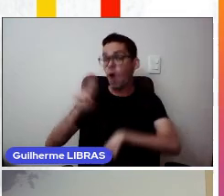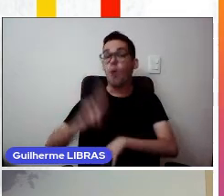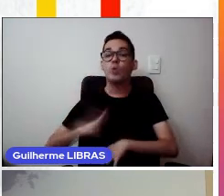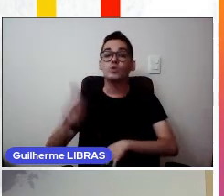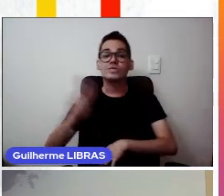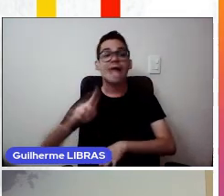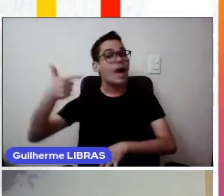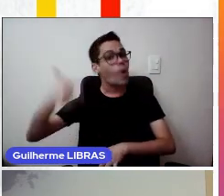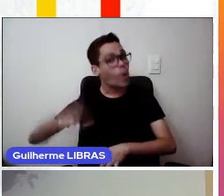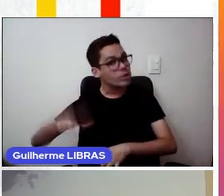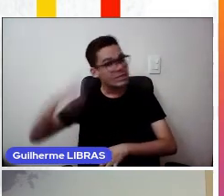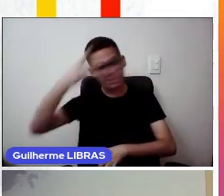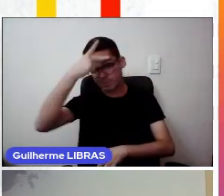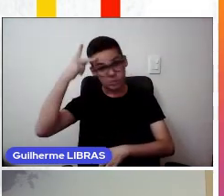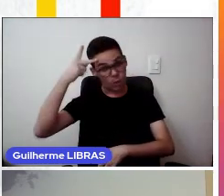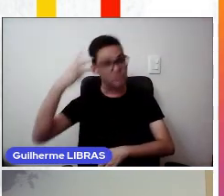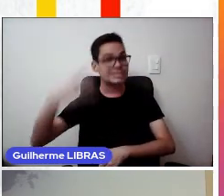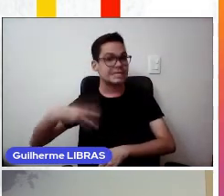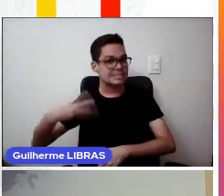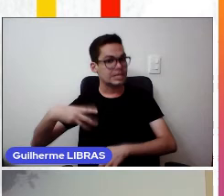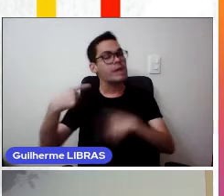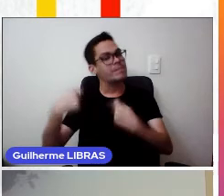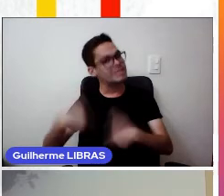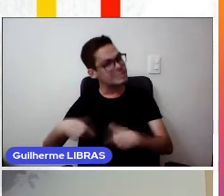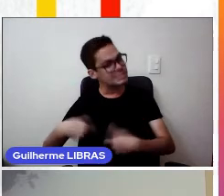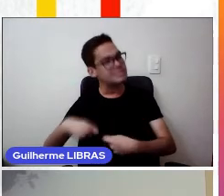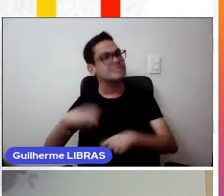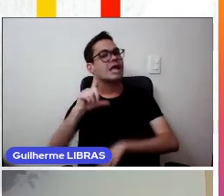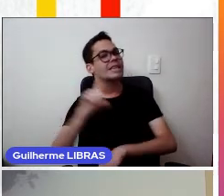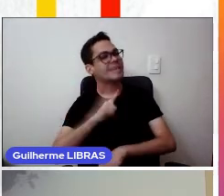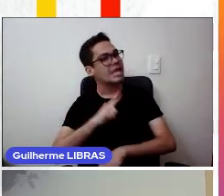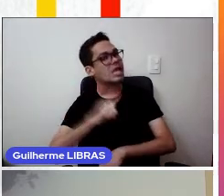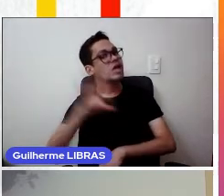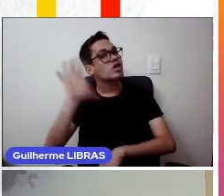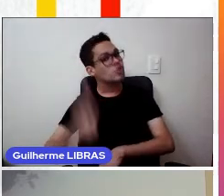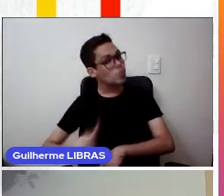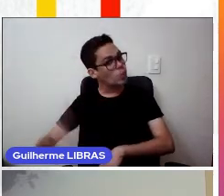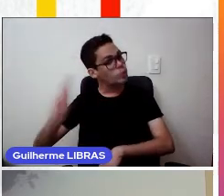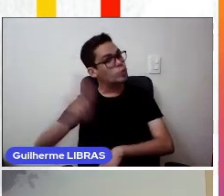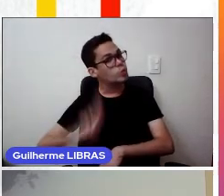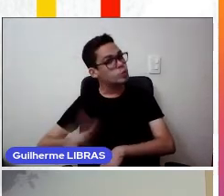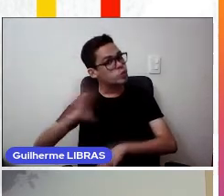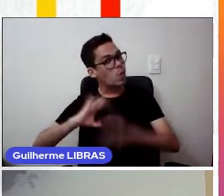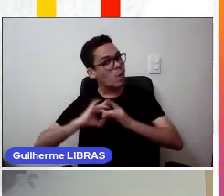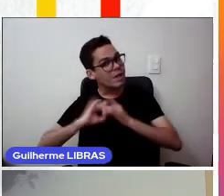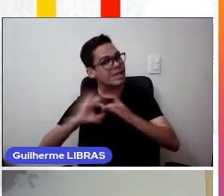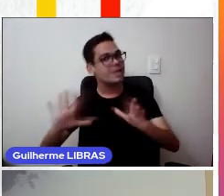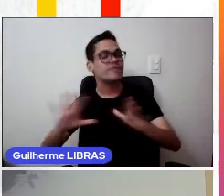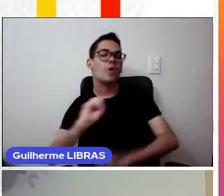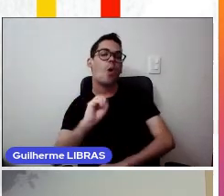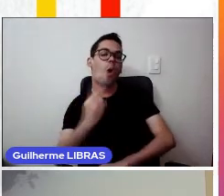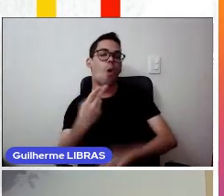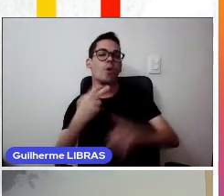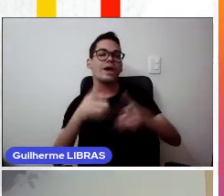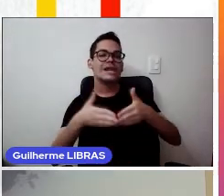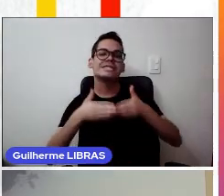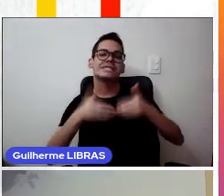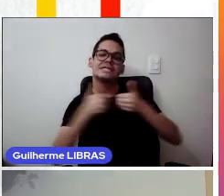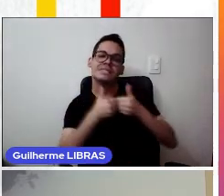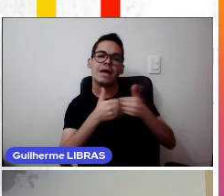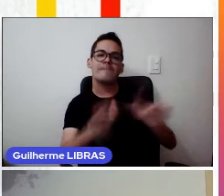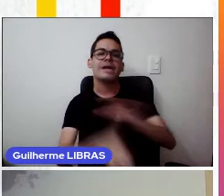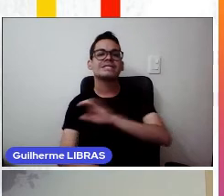terceiros deve indicar ser fonte de domínio público ou de licença aberta CC. Imagens,